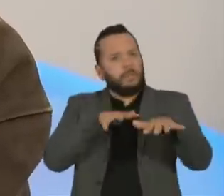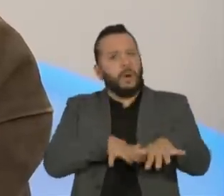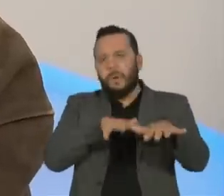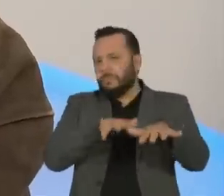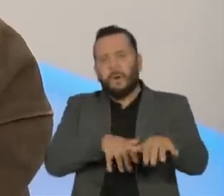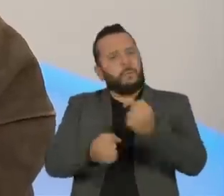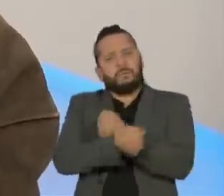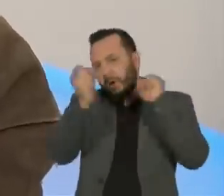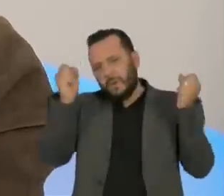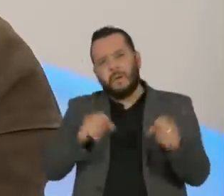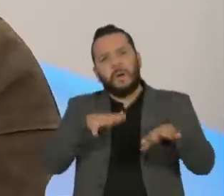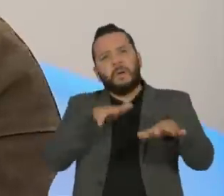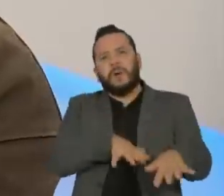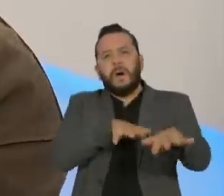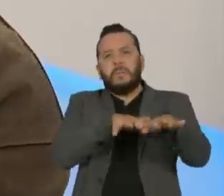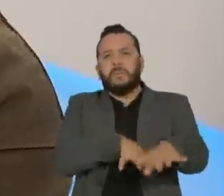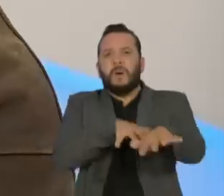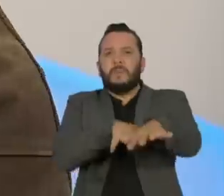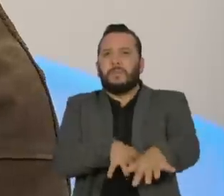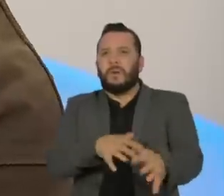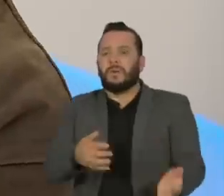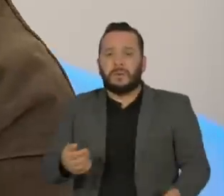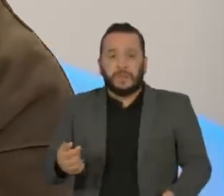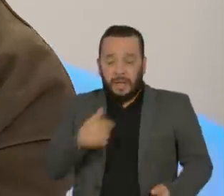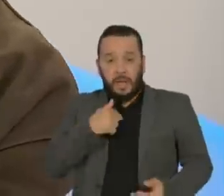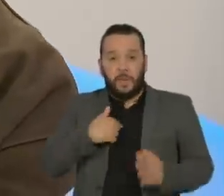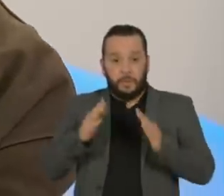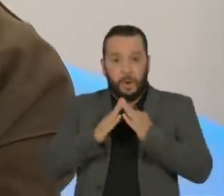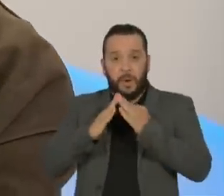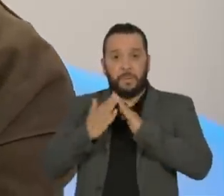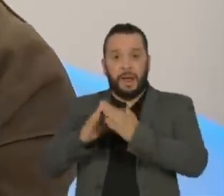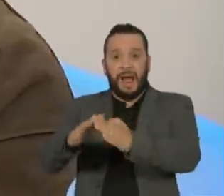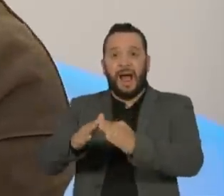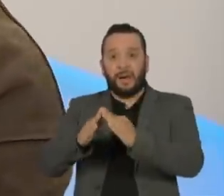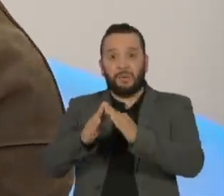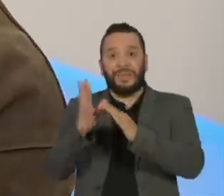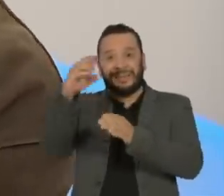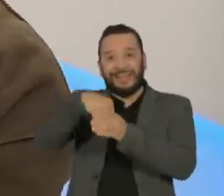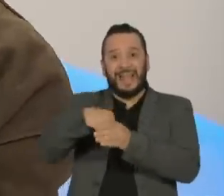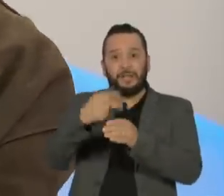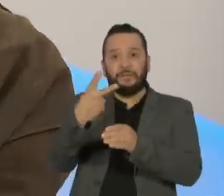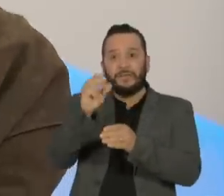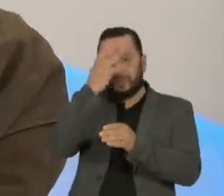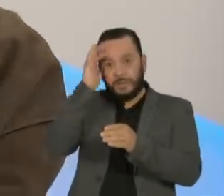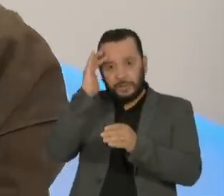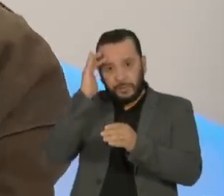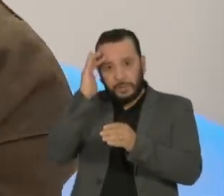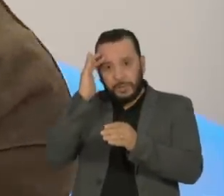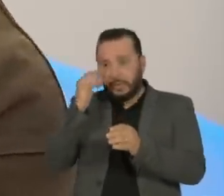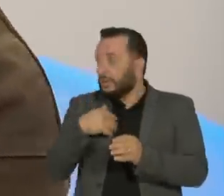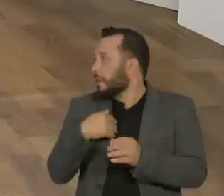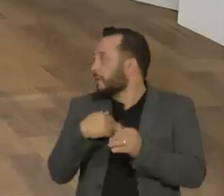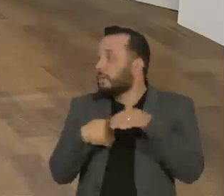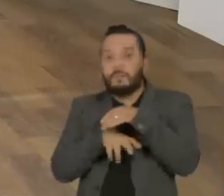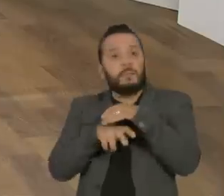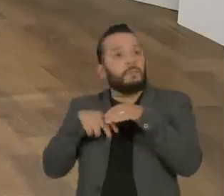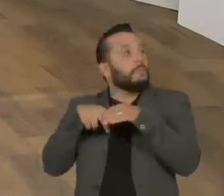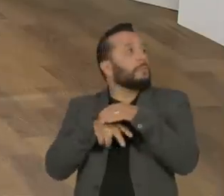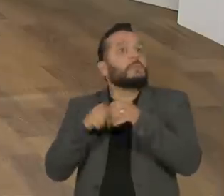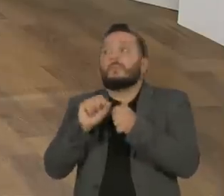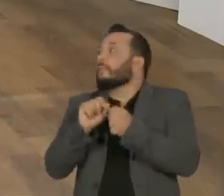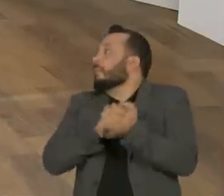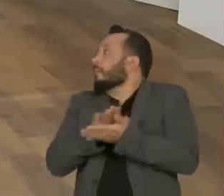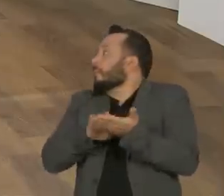na medida que, pô, se você imagina, você está morando num barraco com 20 pessoas ali, amíngua, e você sendo